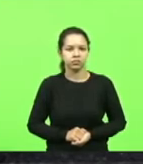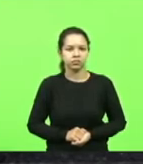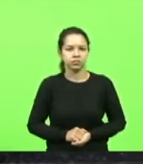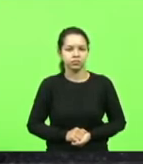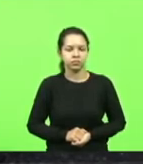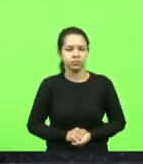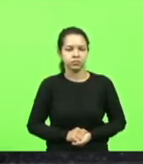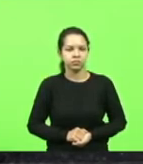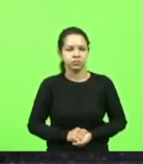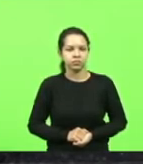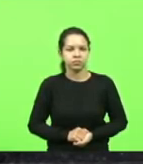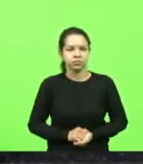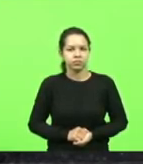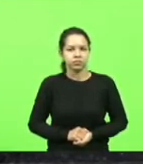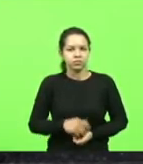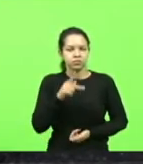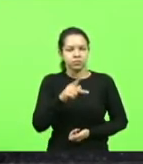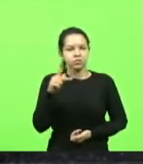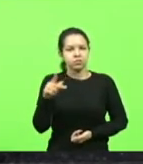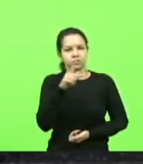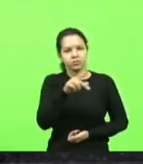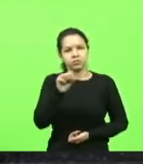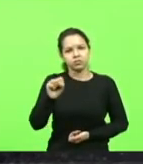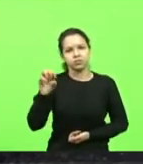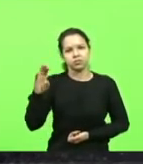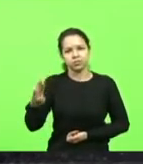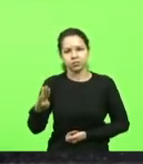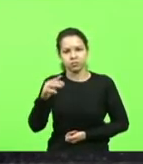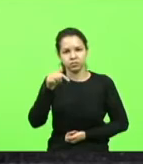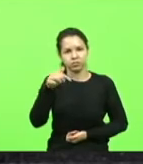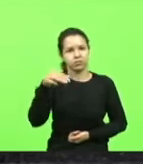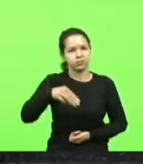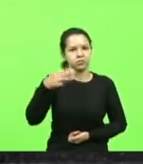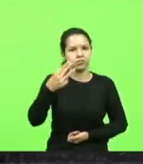Bloco PP-PSB, 7 minutos e 30 segundos.